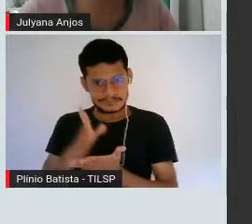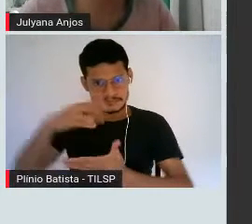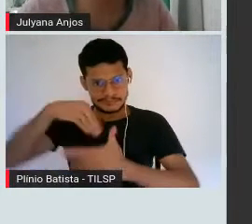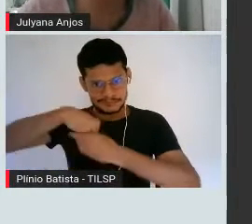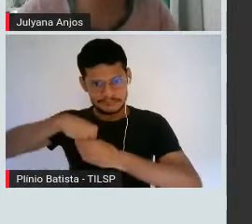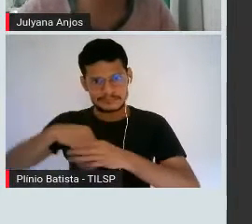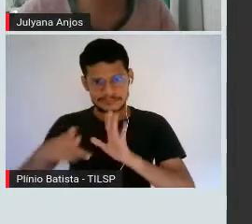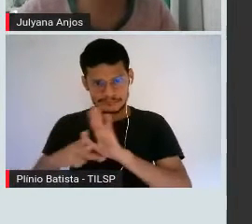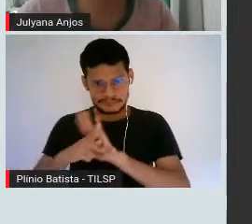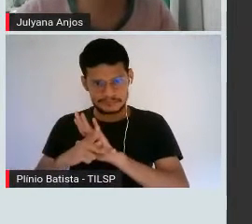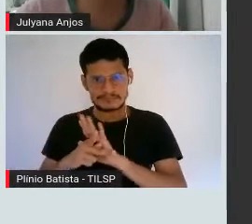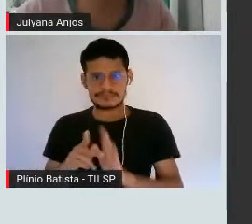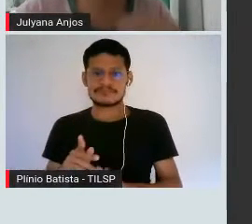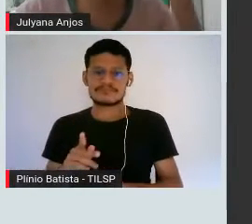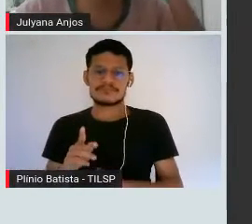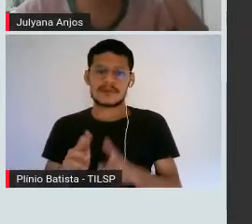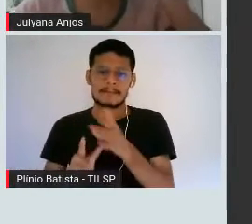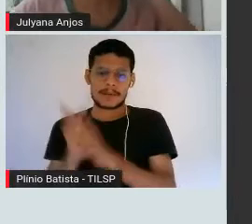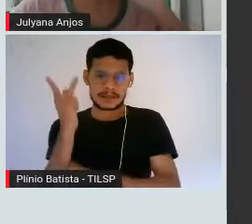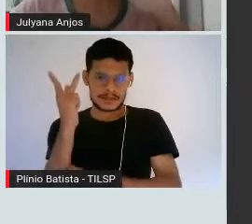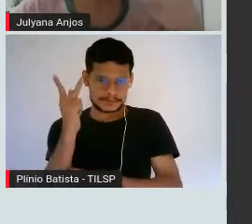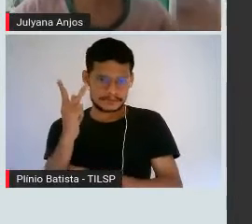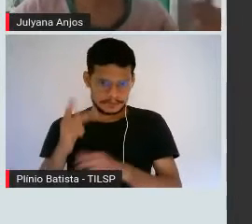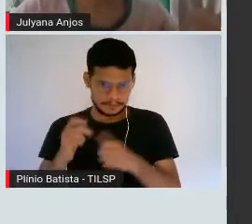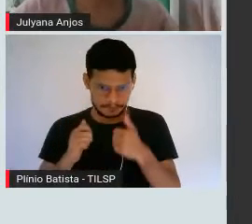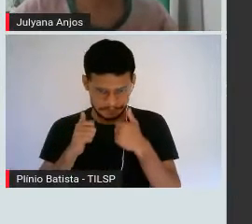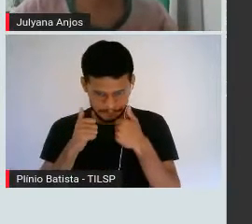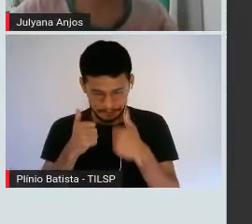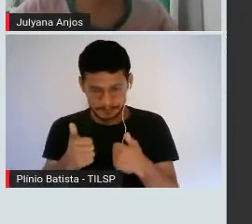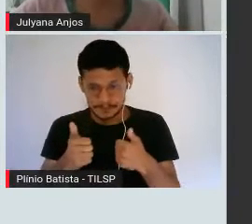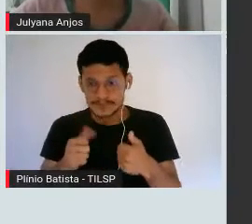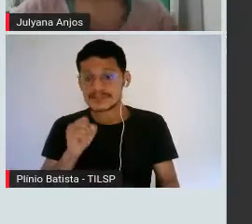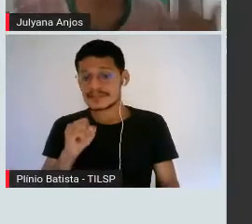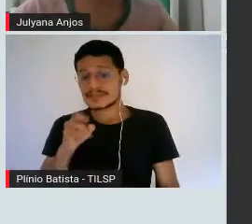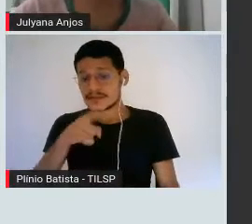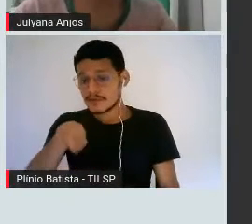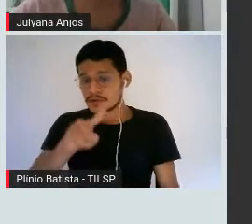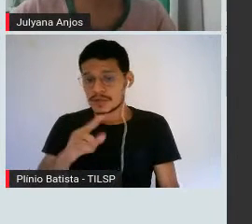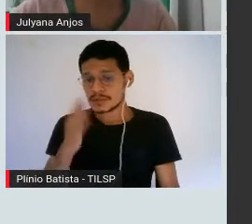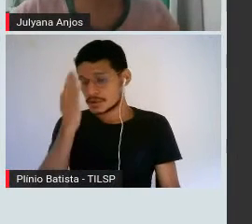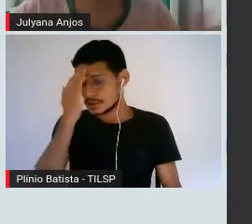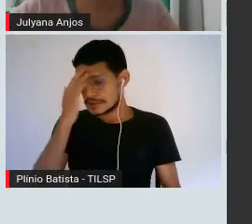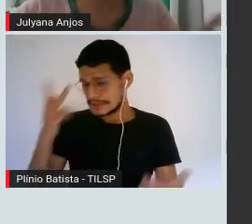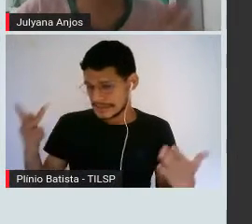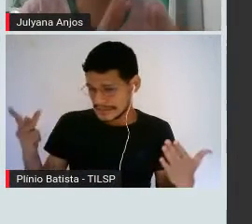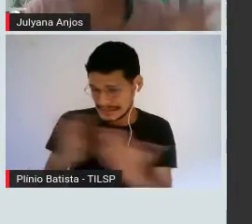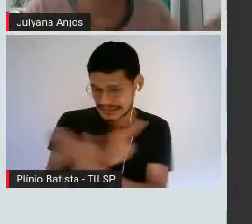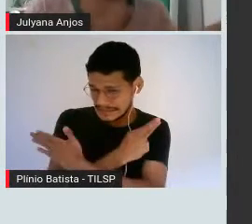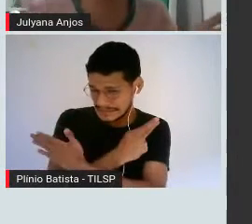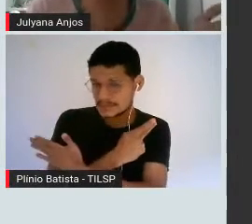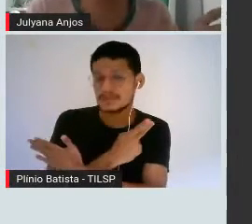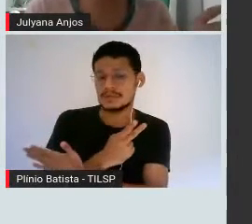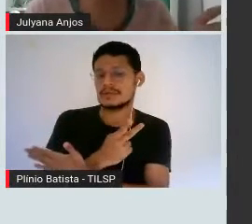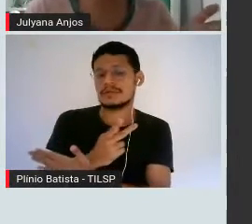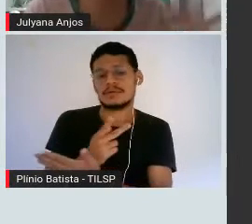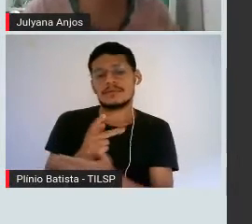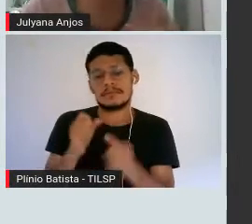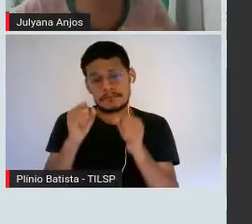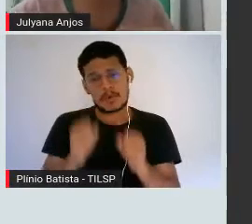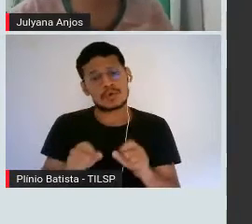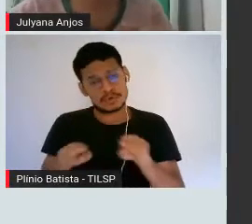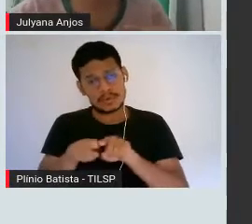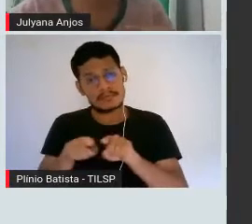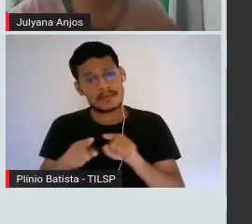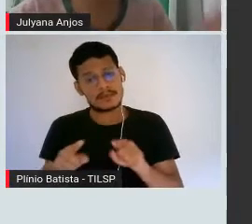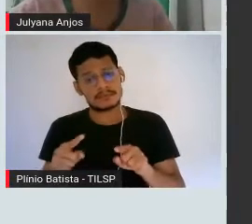da planta, tá certo? Mas se tiver algum erro, assim, podem... Ou até me corrigir mesmo aí